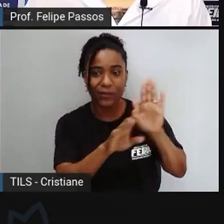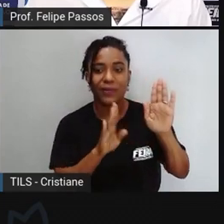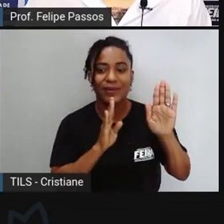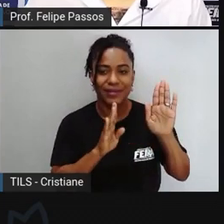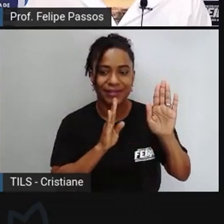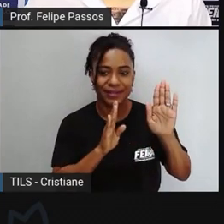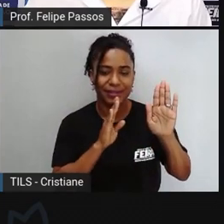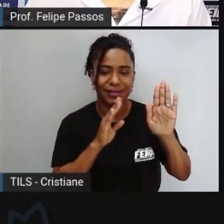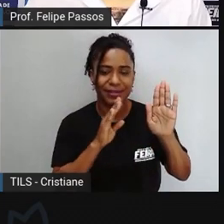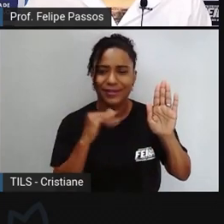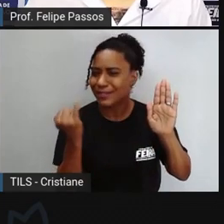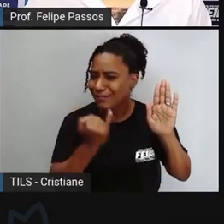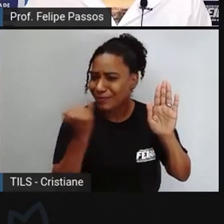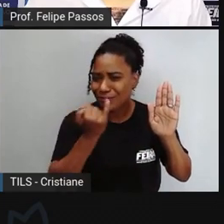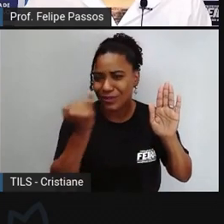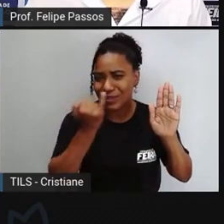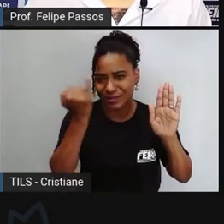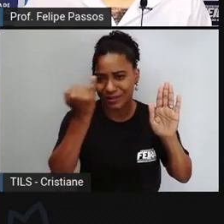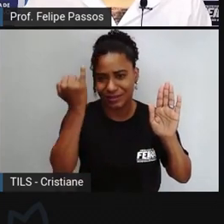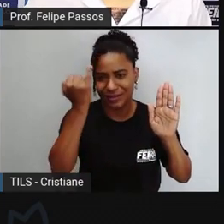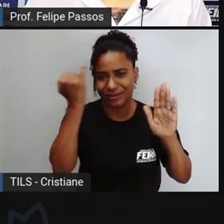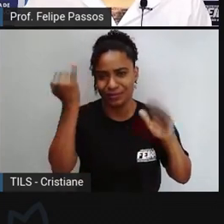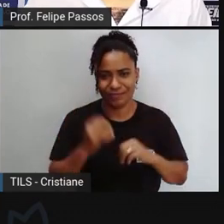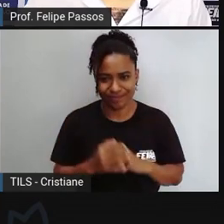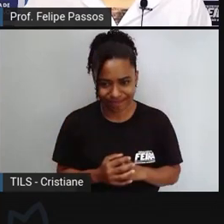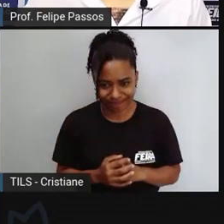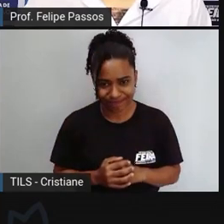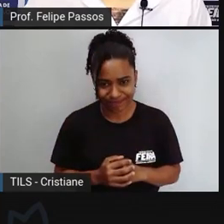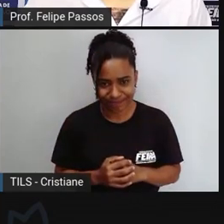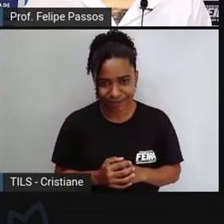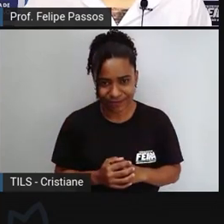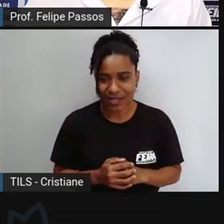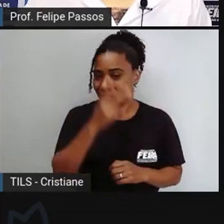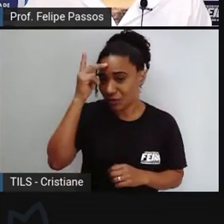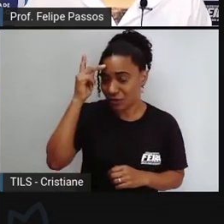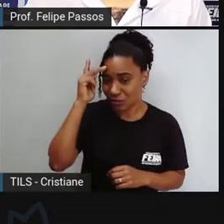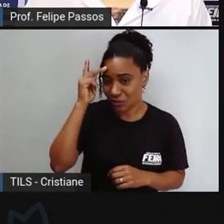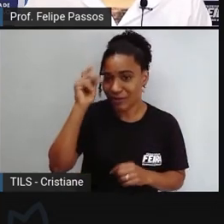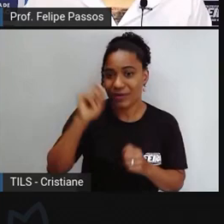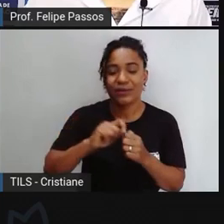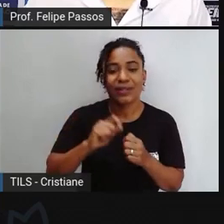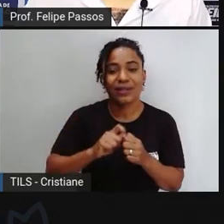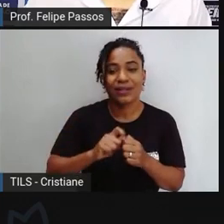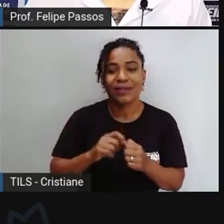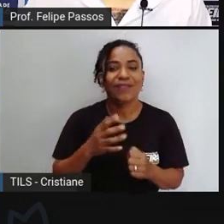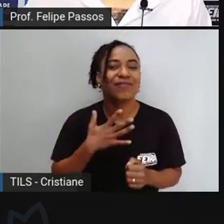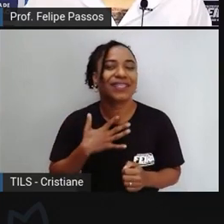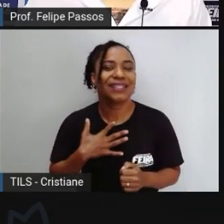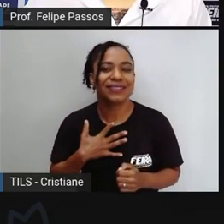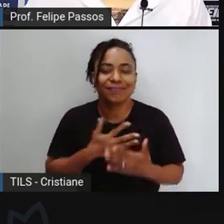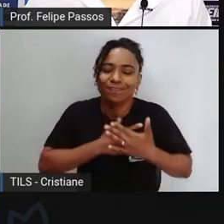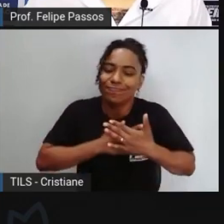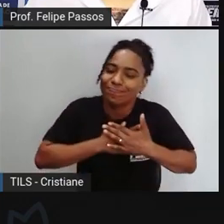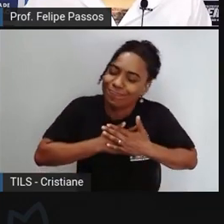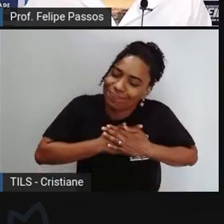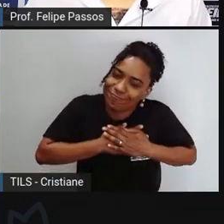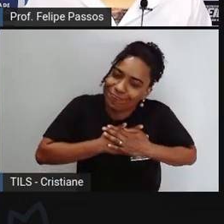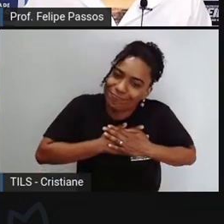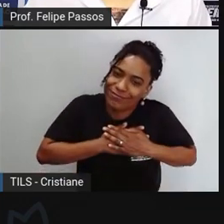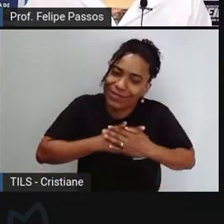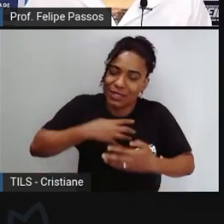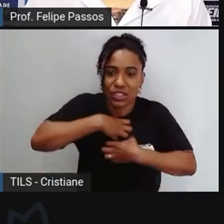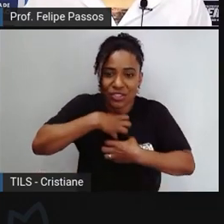por uma questão emocional por uma questão sentimental